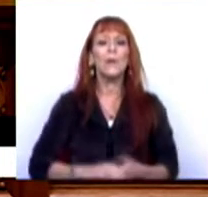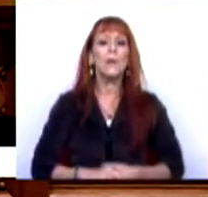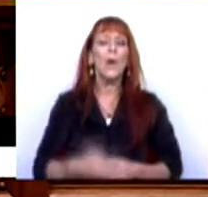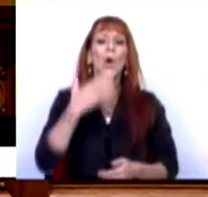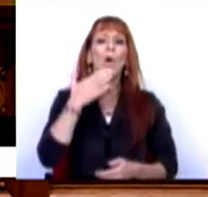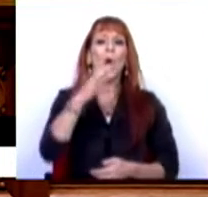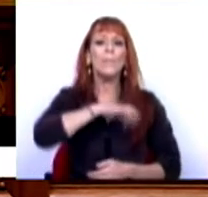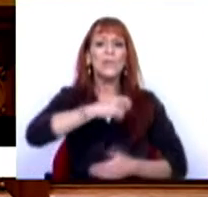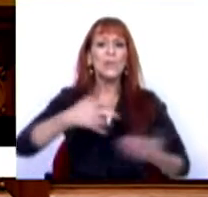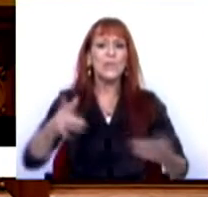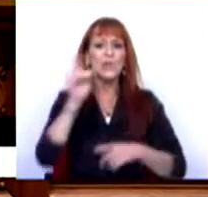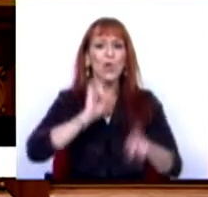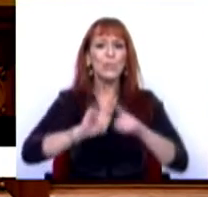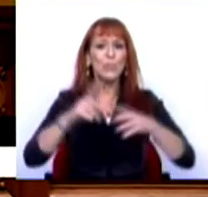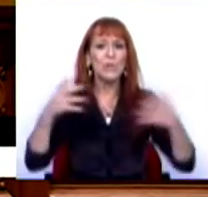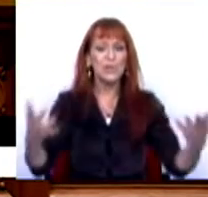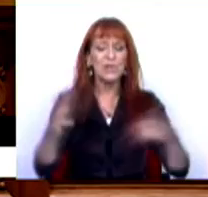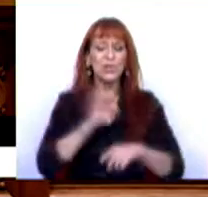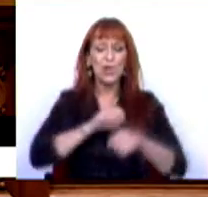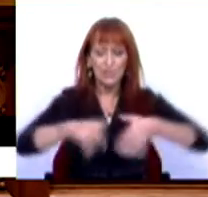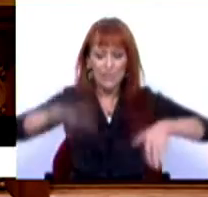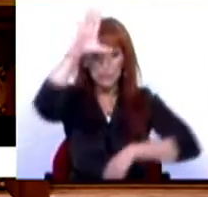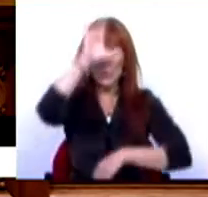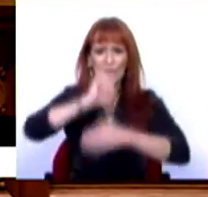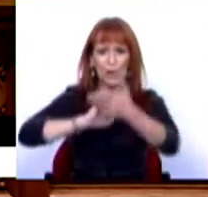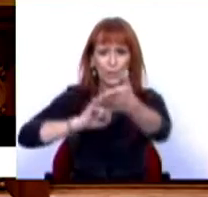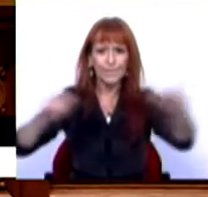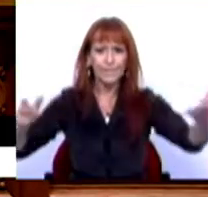Muito obrigado, Sr. Presidente, Sras. e Srs. Deputados, Srs. Membros do Governo.